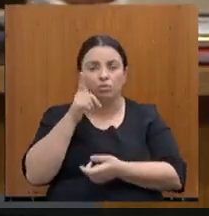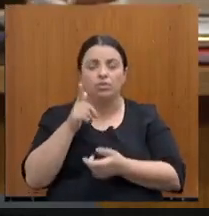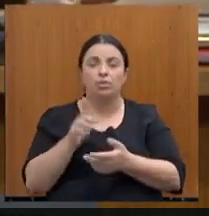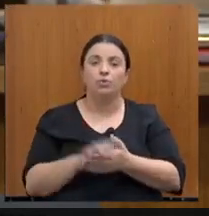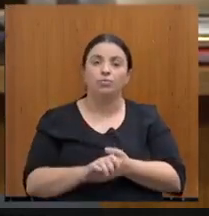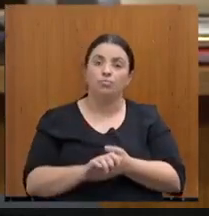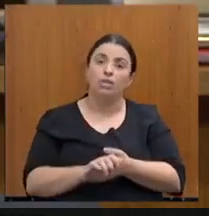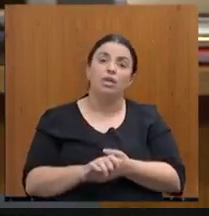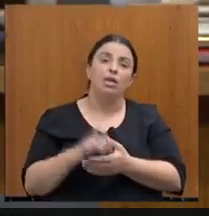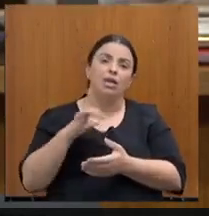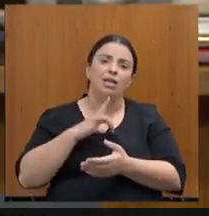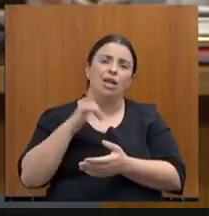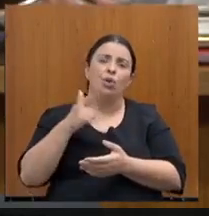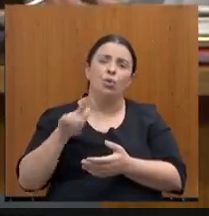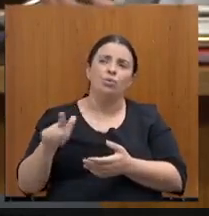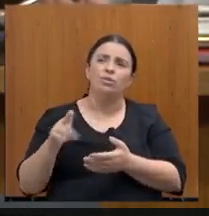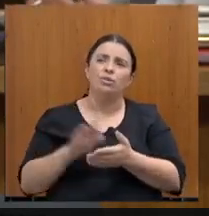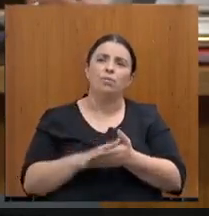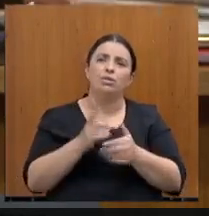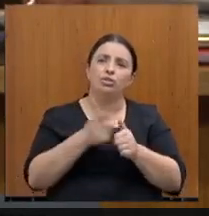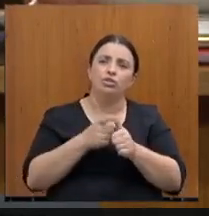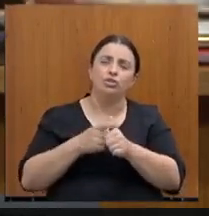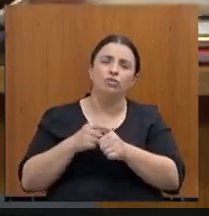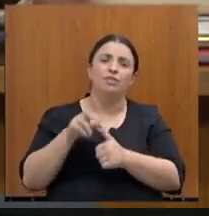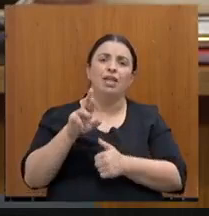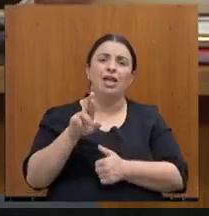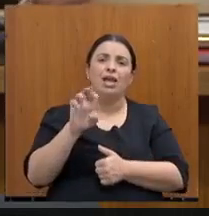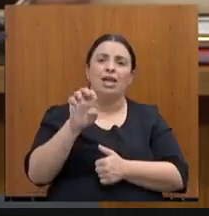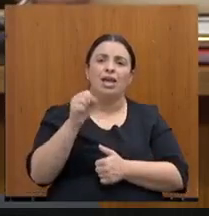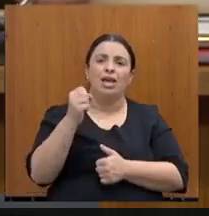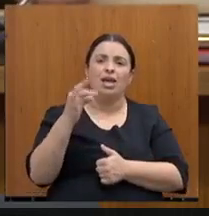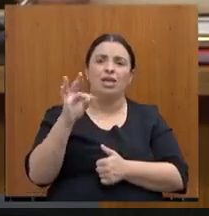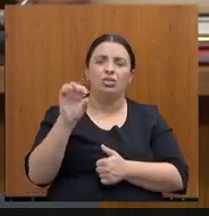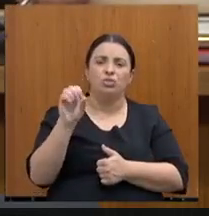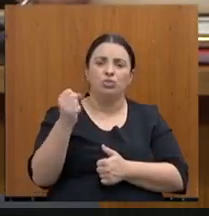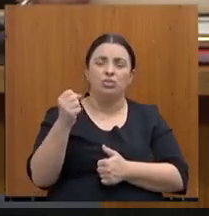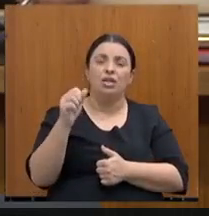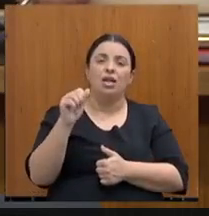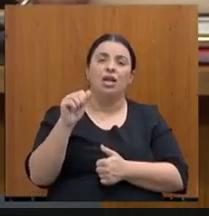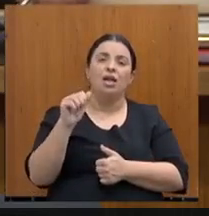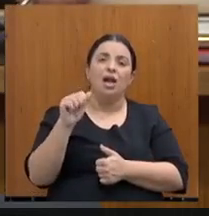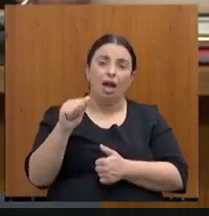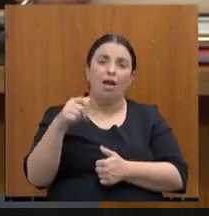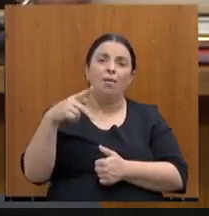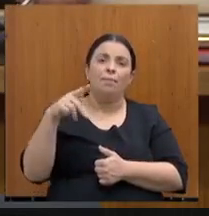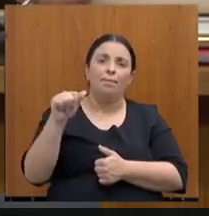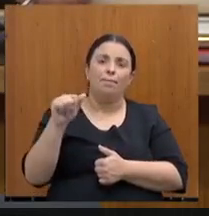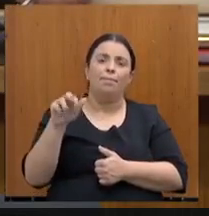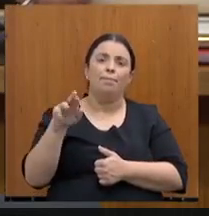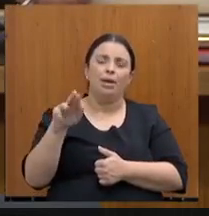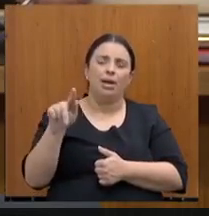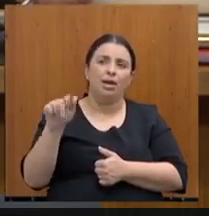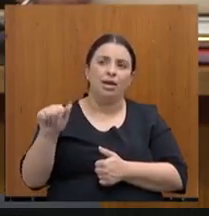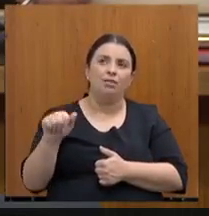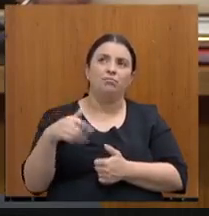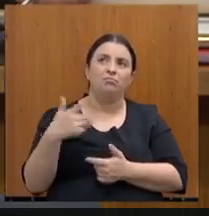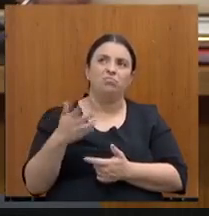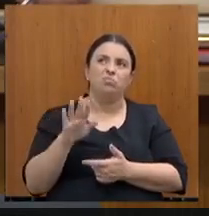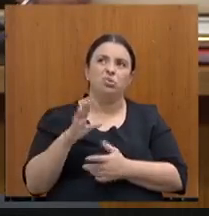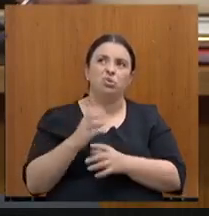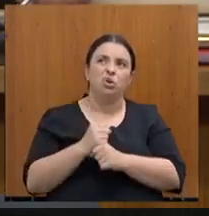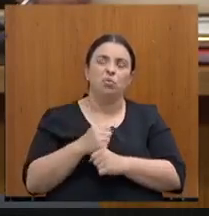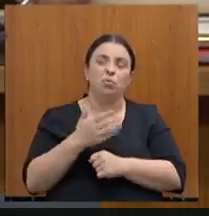bastante importante de restos a pagar, na casa de 23, restos a pagar primário, na casa de 23